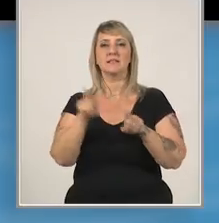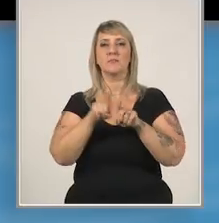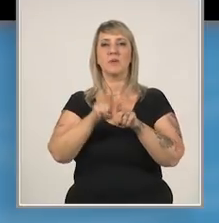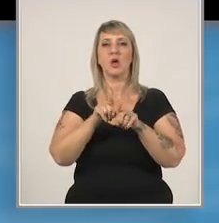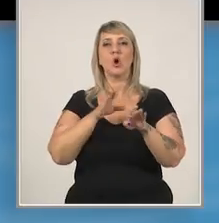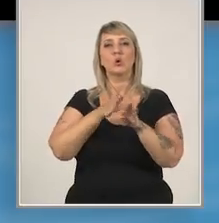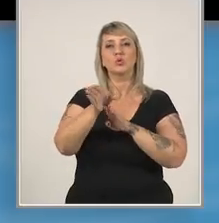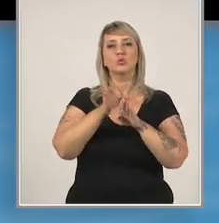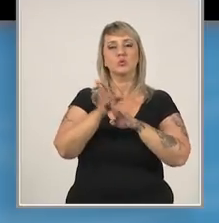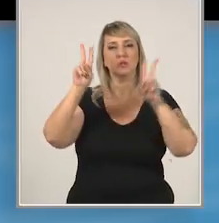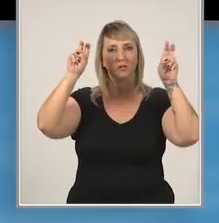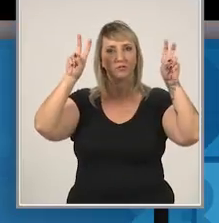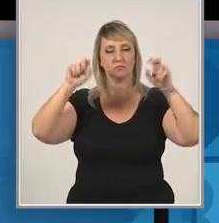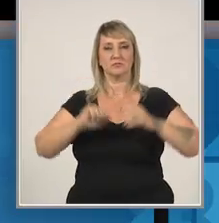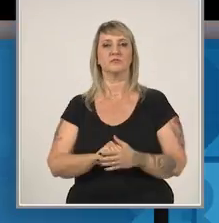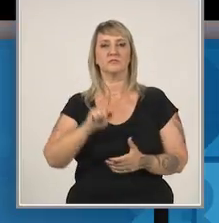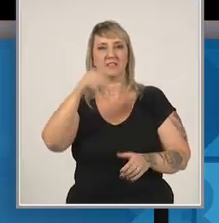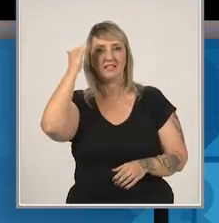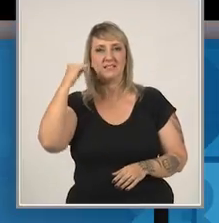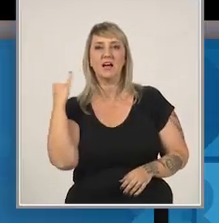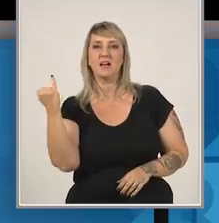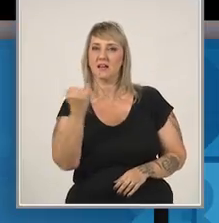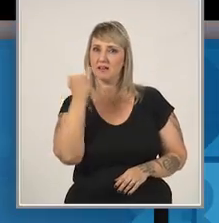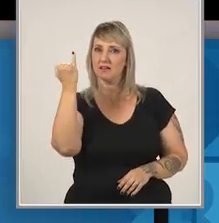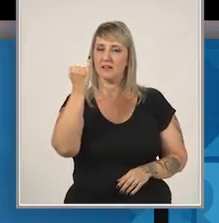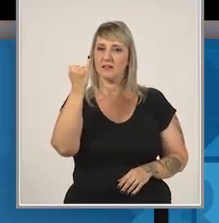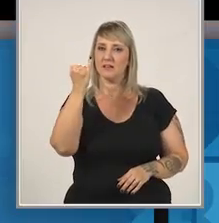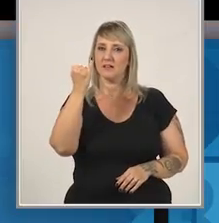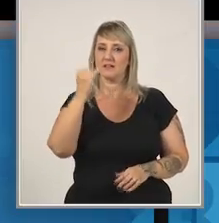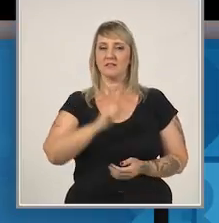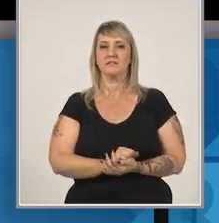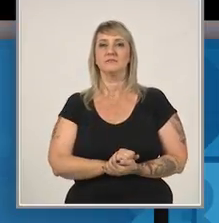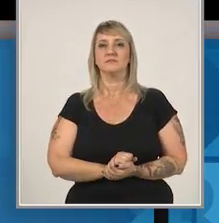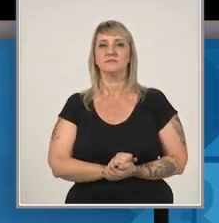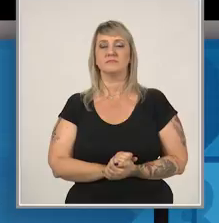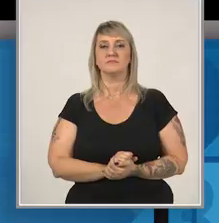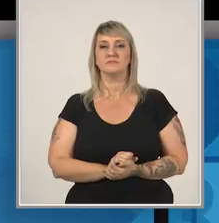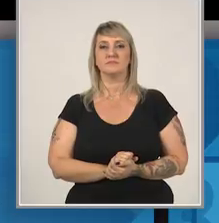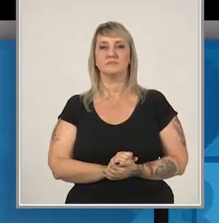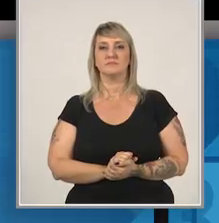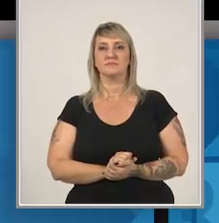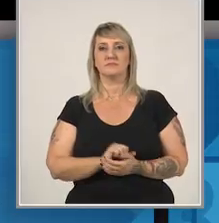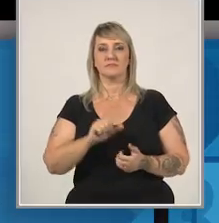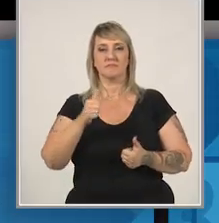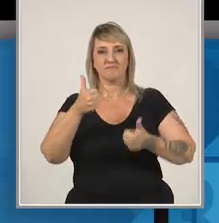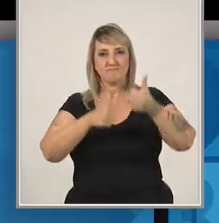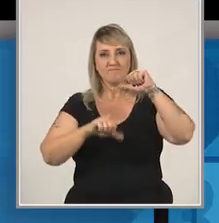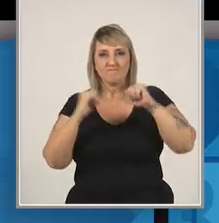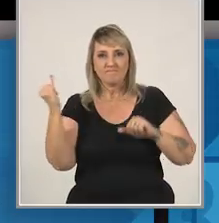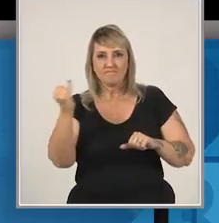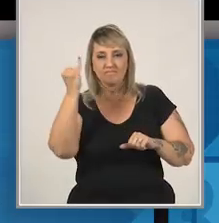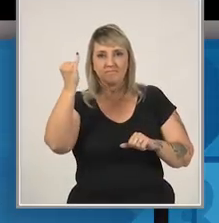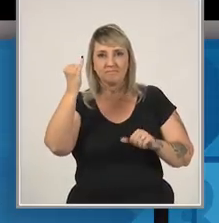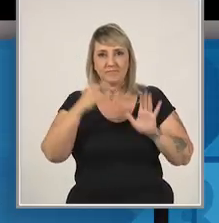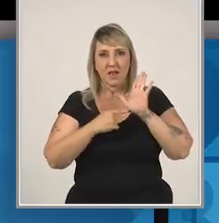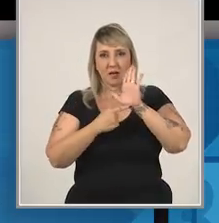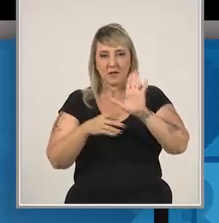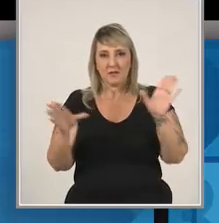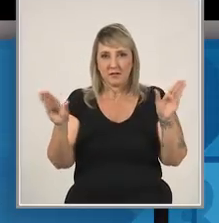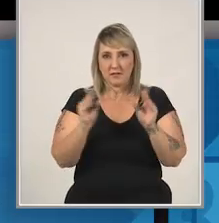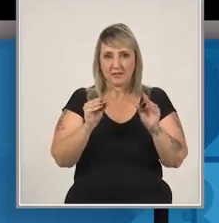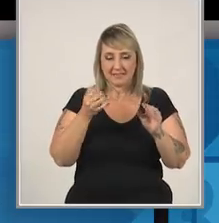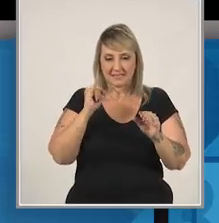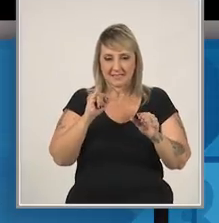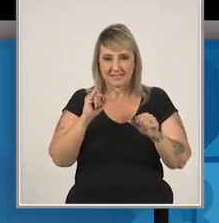e consultorias sobre o assunto. Então você já sabe a importância de um Valuation na hora do pitch. Se empreendedor e investidor